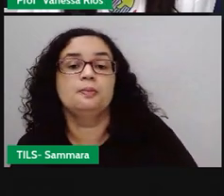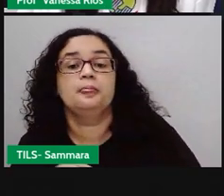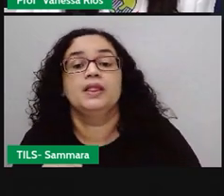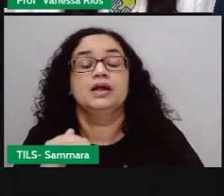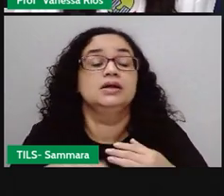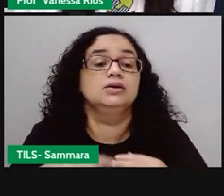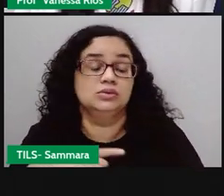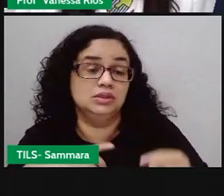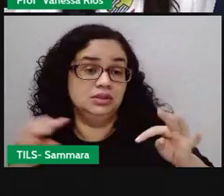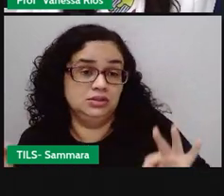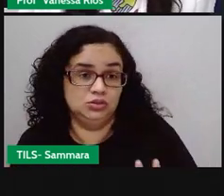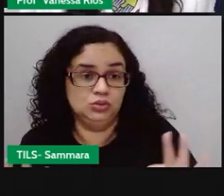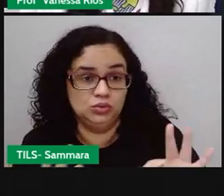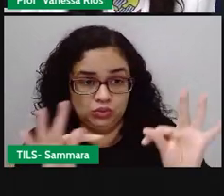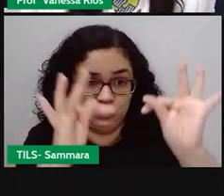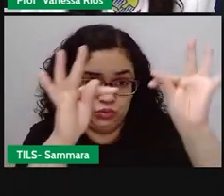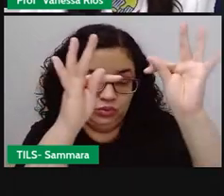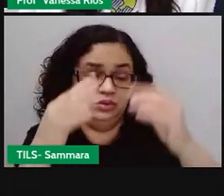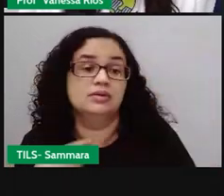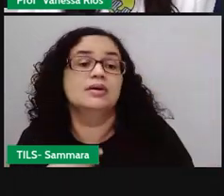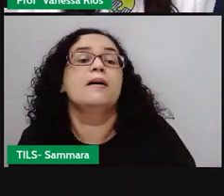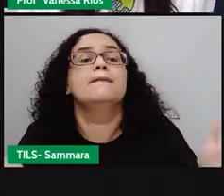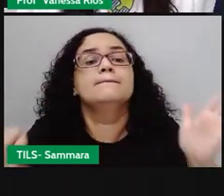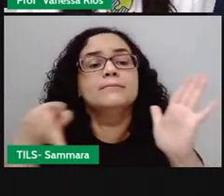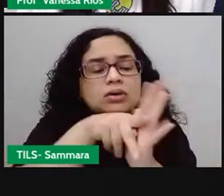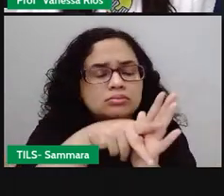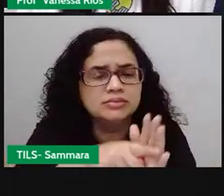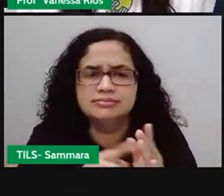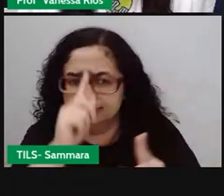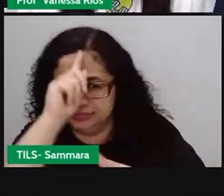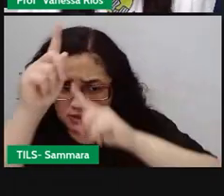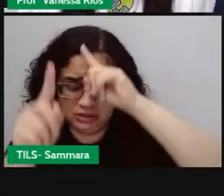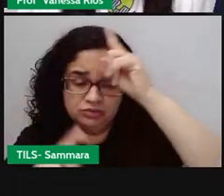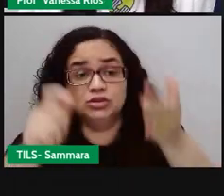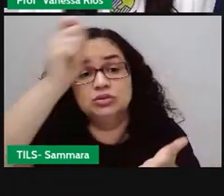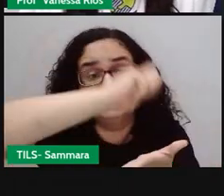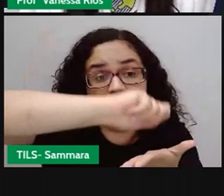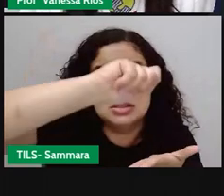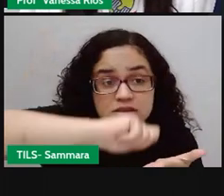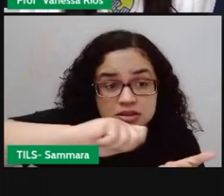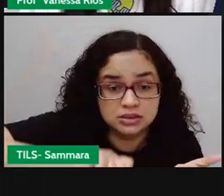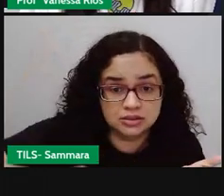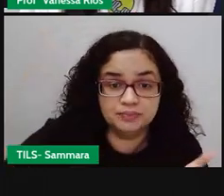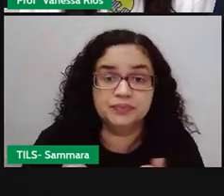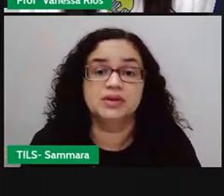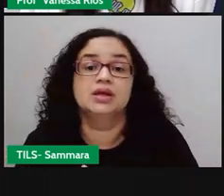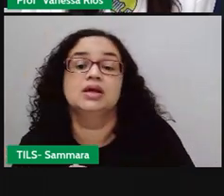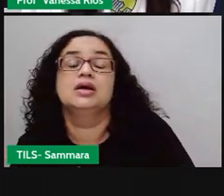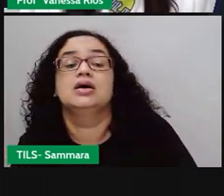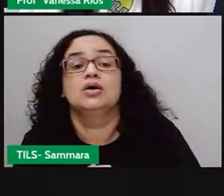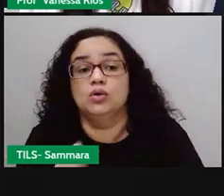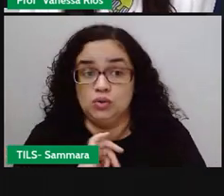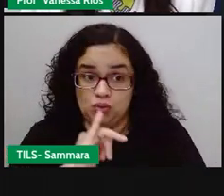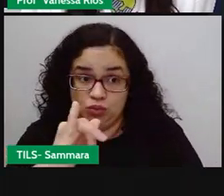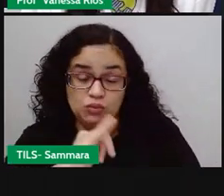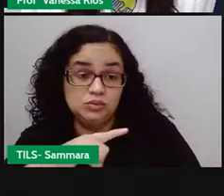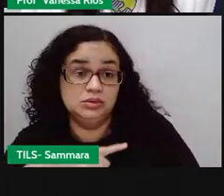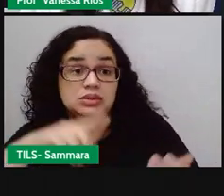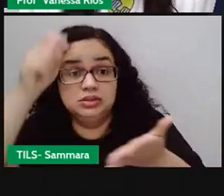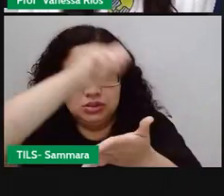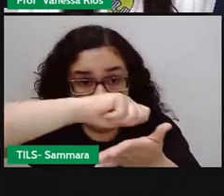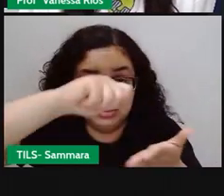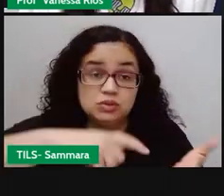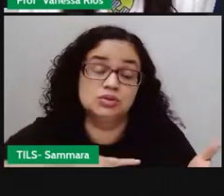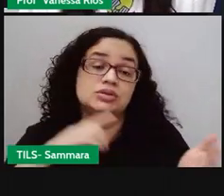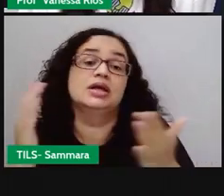avanços da tecnologia, com a própria invenção da escrita, muitos contos passaram a ser escritos. Hoje a gente tem livros